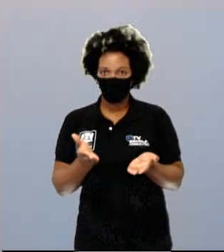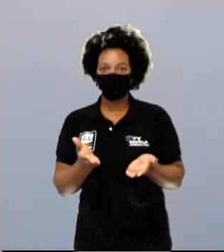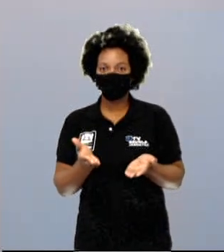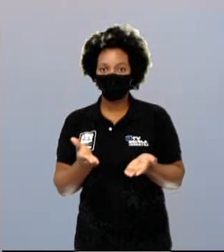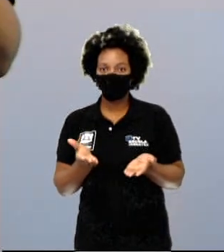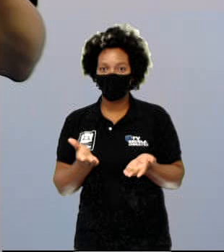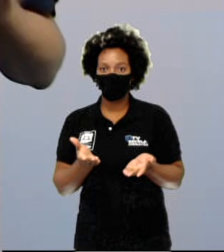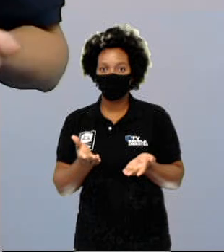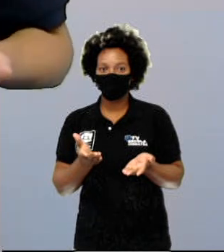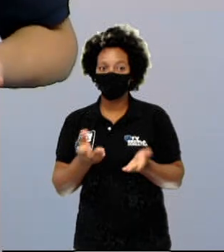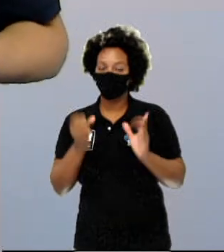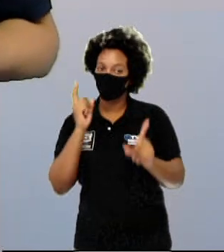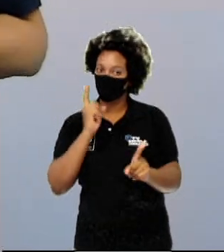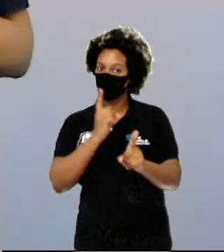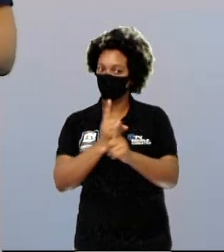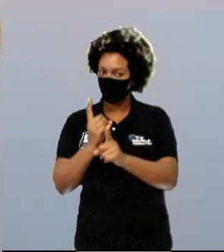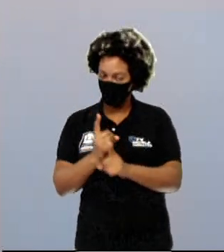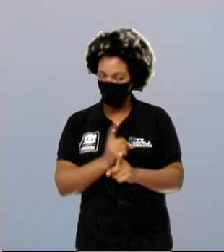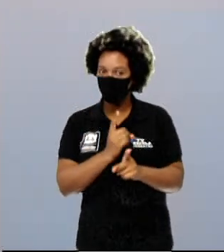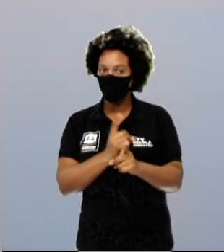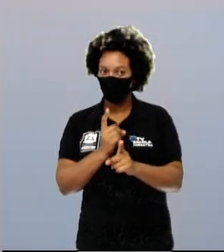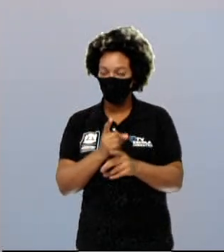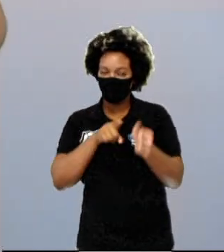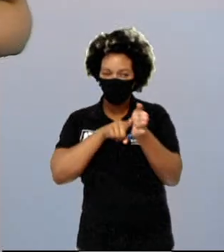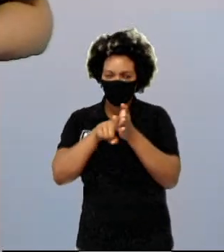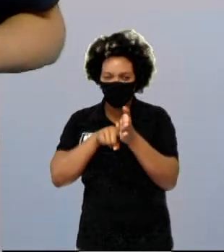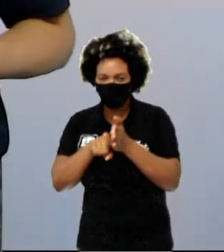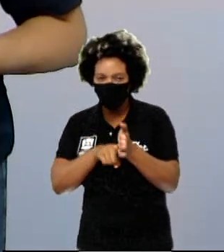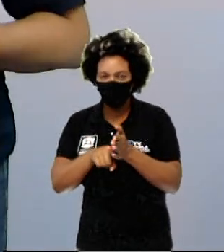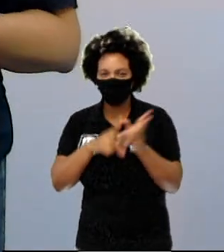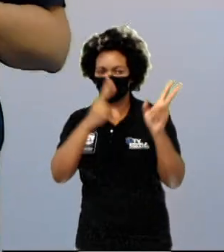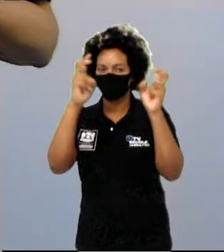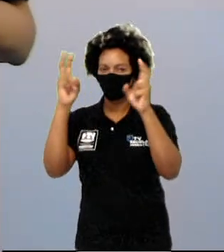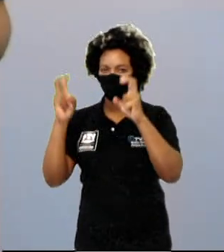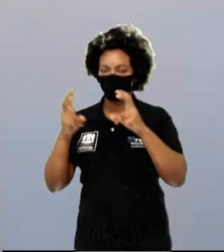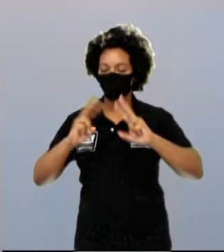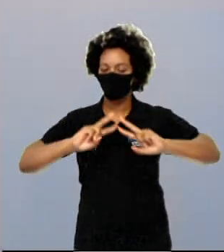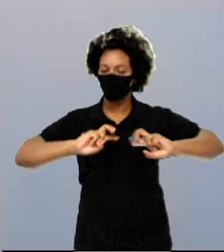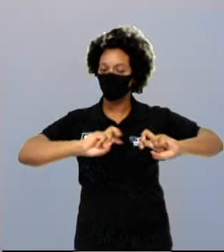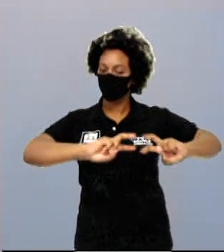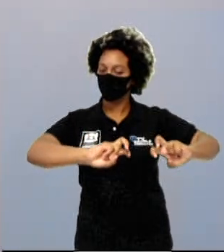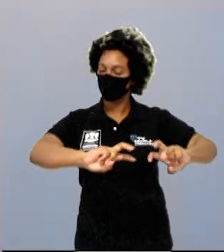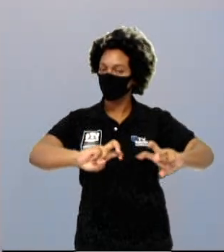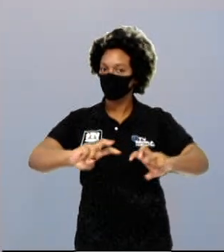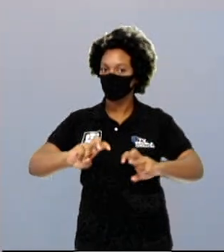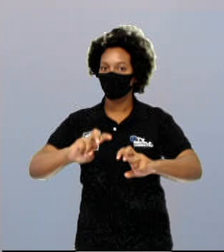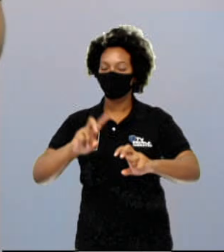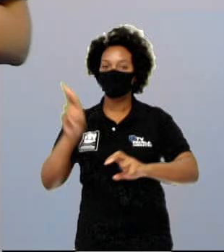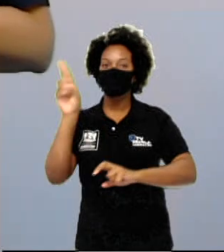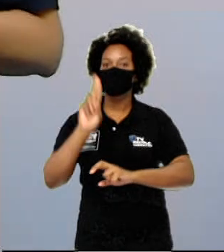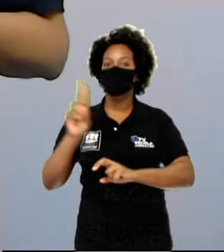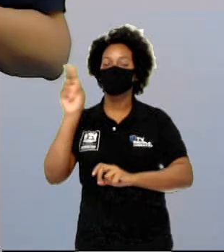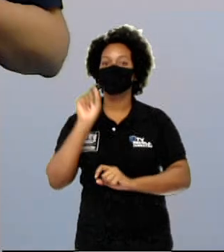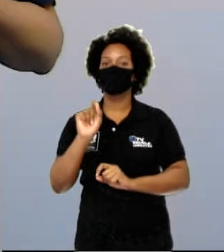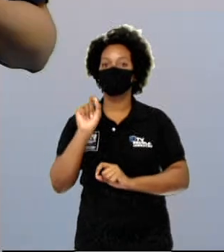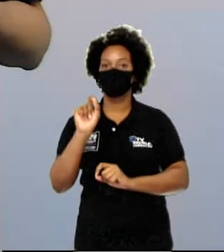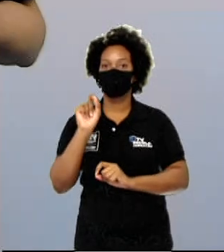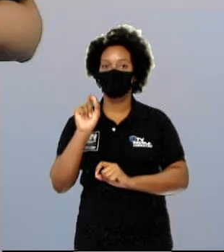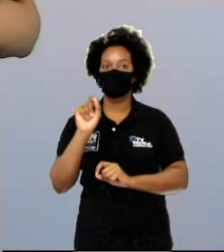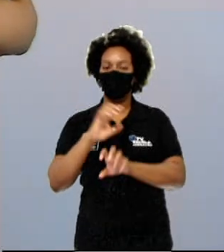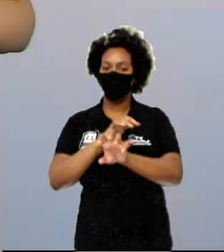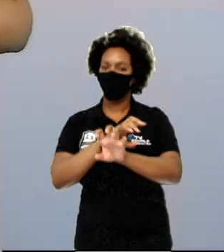Para descobrir isso, para estudar sobre esse assunto, arqueólogos usaram muito os